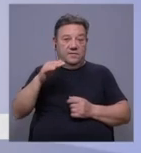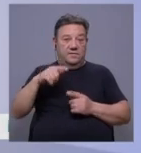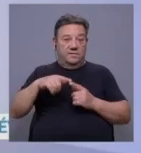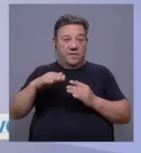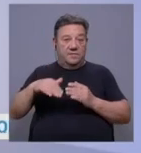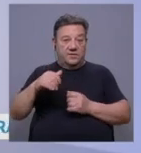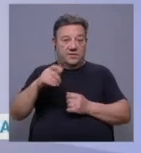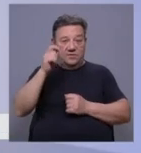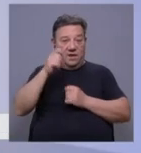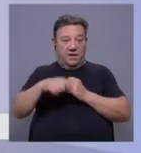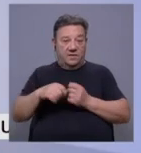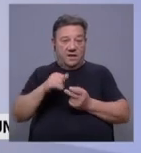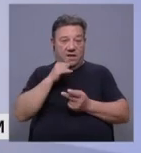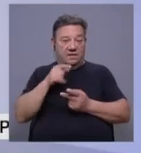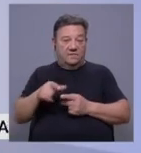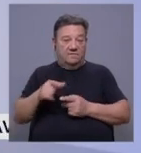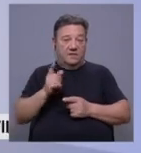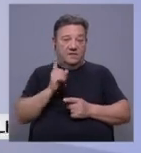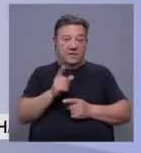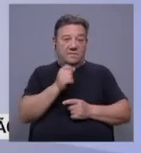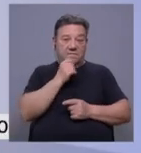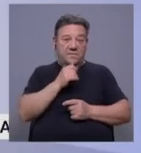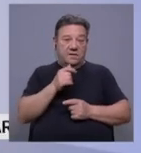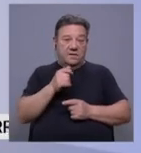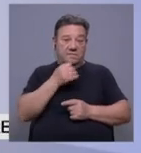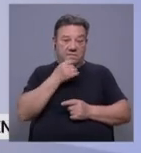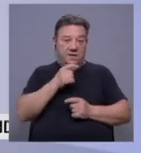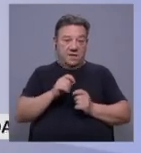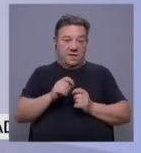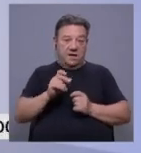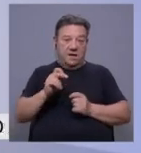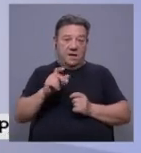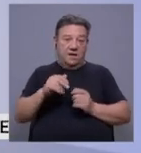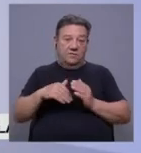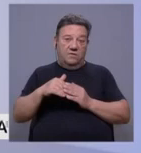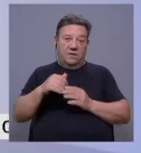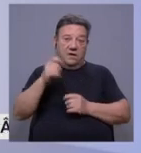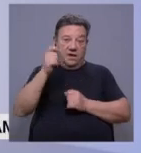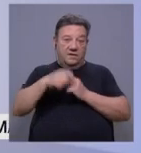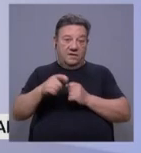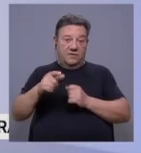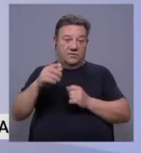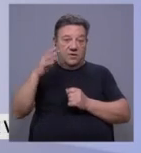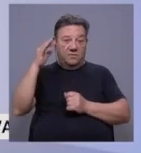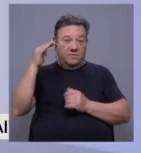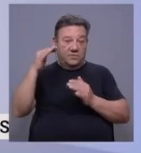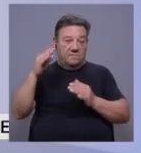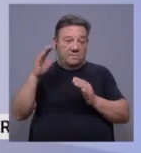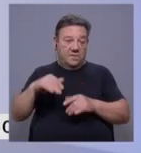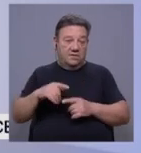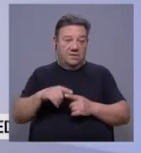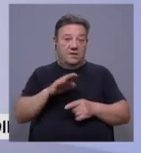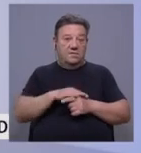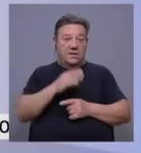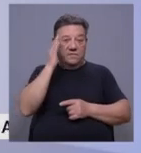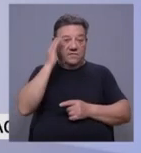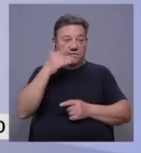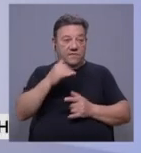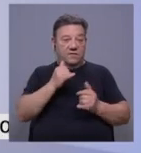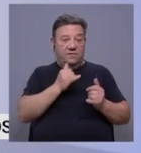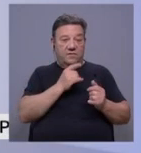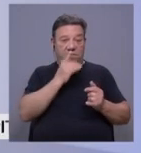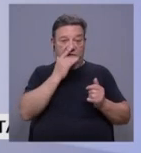e no Algarve, durante a manhã no Alto Alentejo menos nebusidade. Prevê-se também devido à aproximação de uma